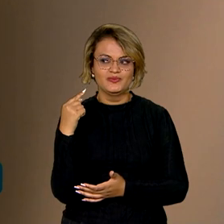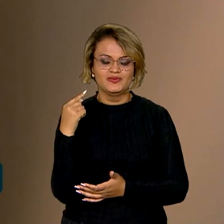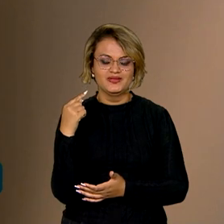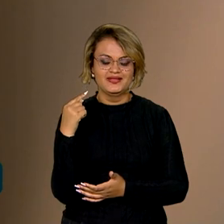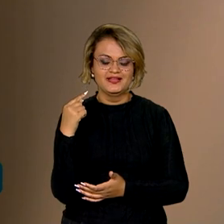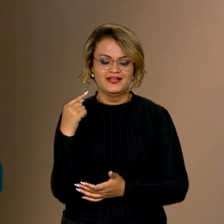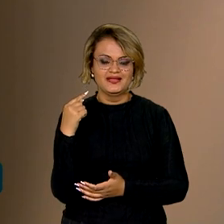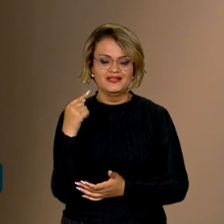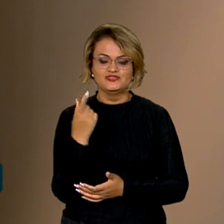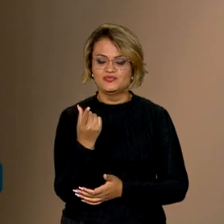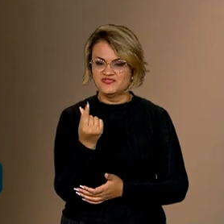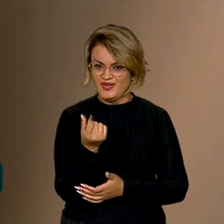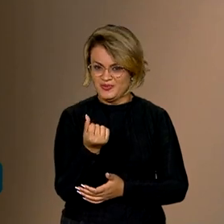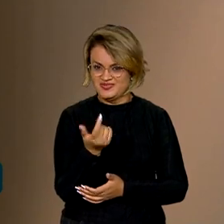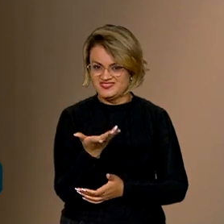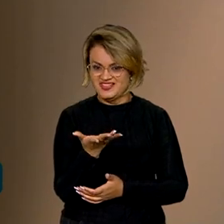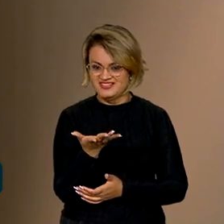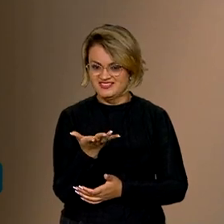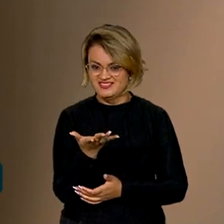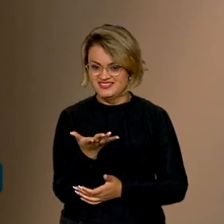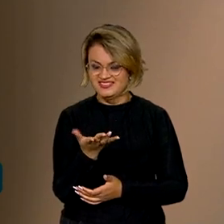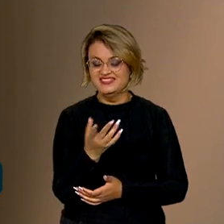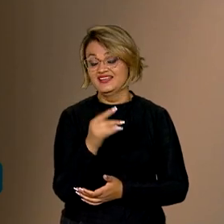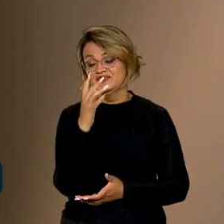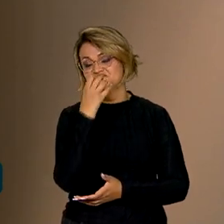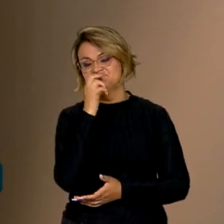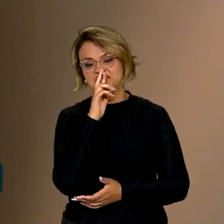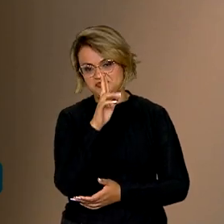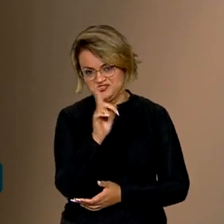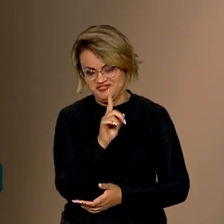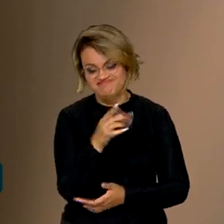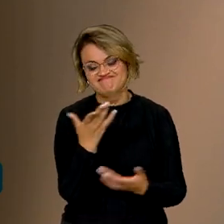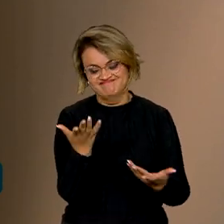valores e eu acabei pulando.